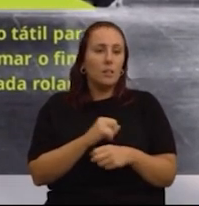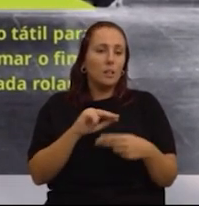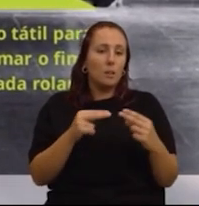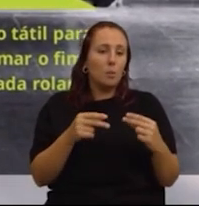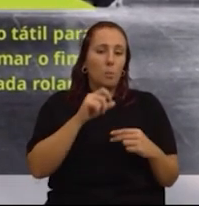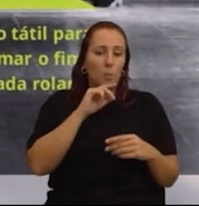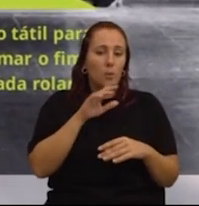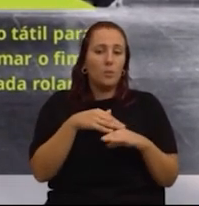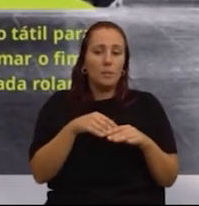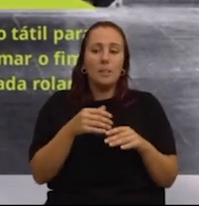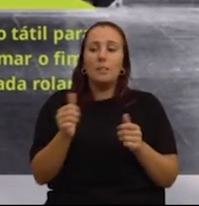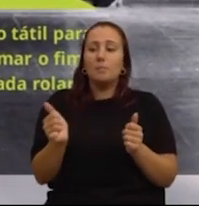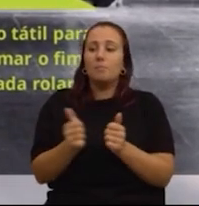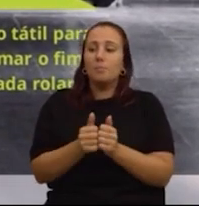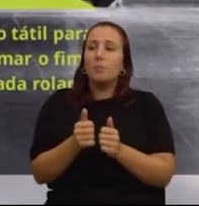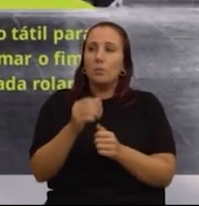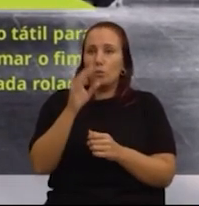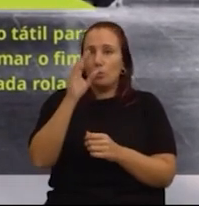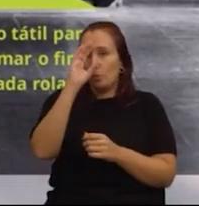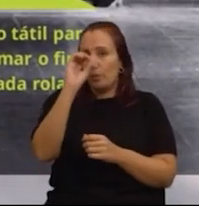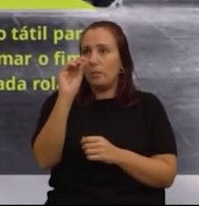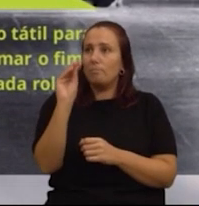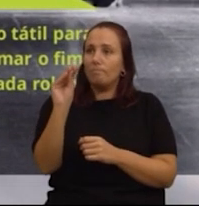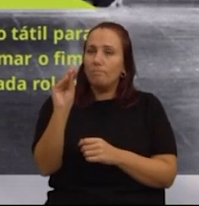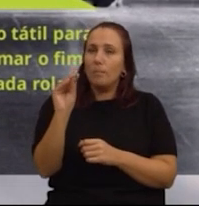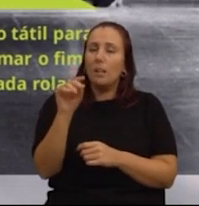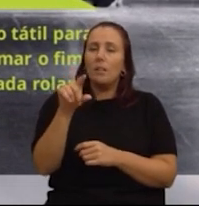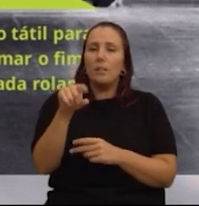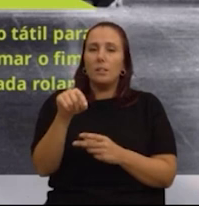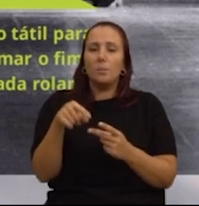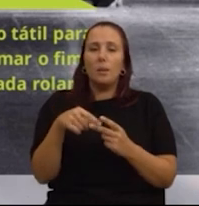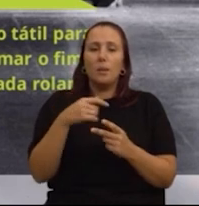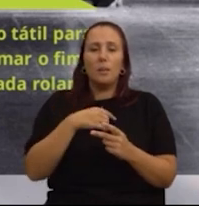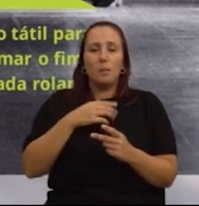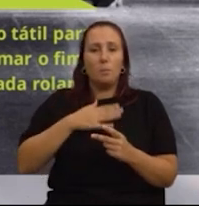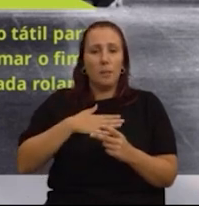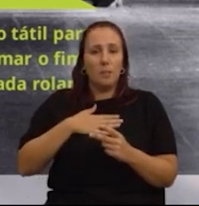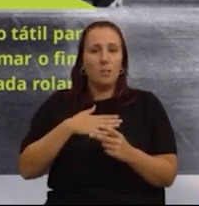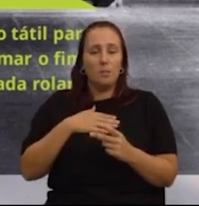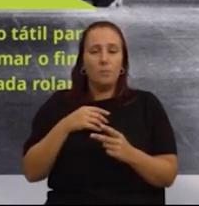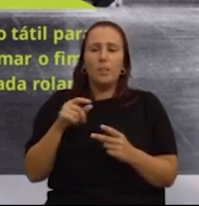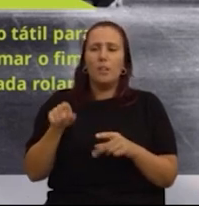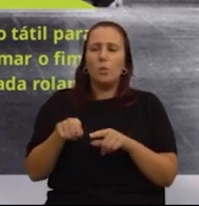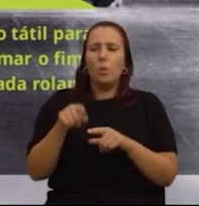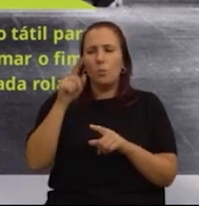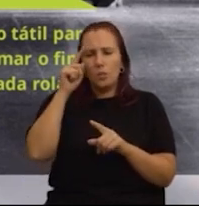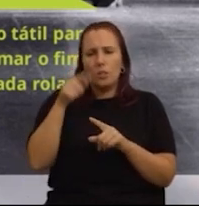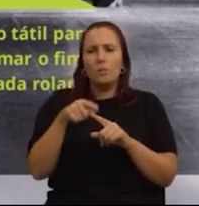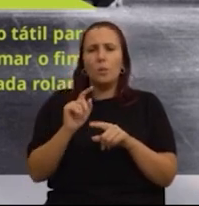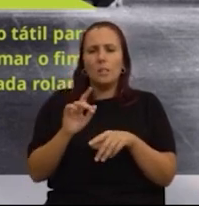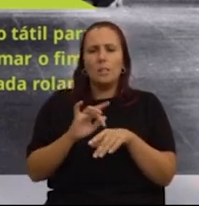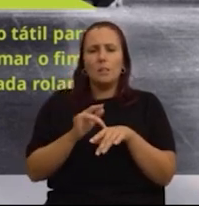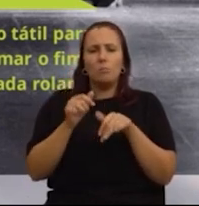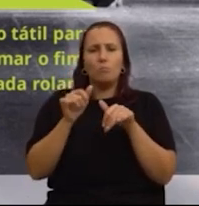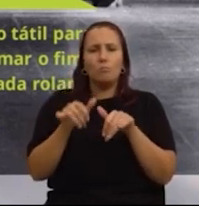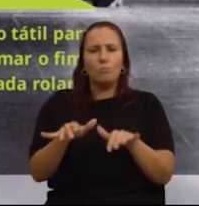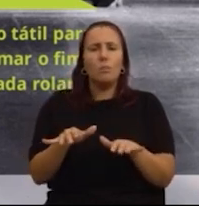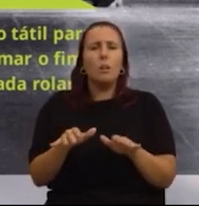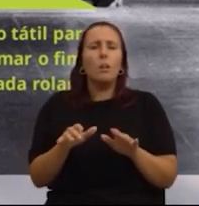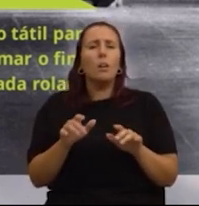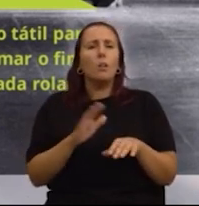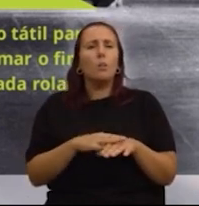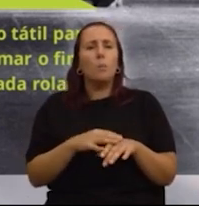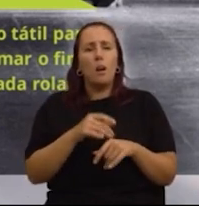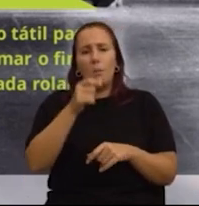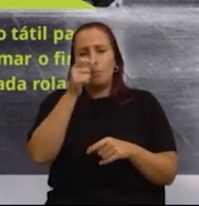fazer, junto também do Governo e da empresa, de sensibilização, para muitas pessoas,